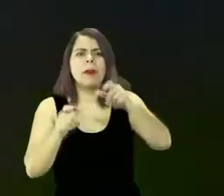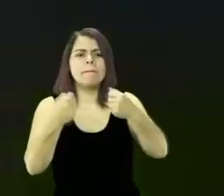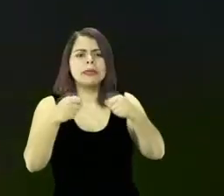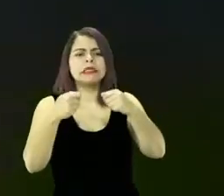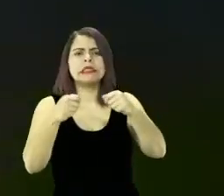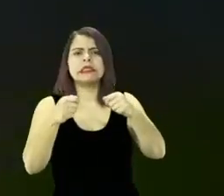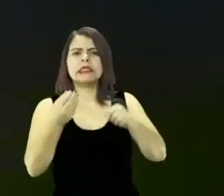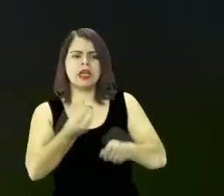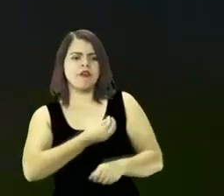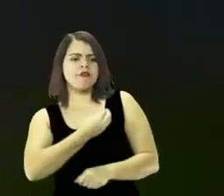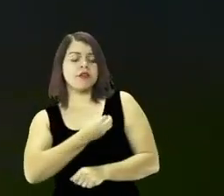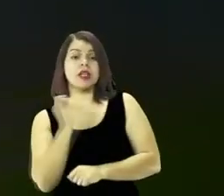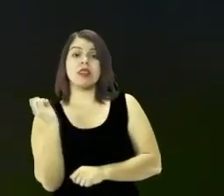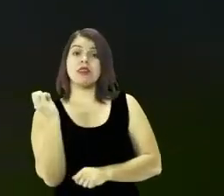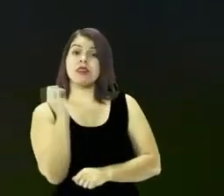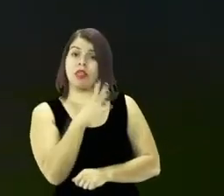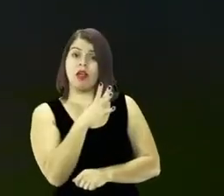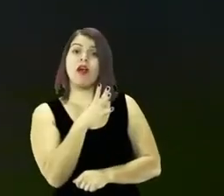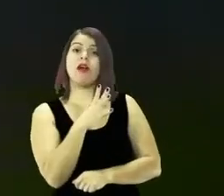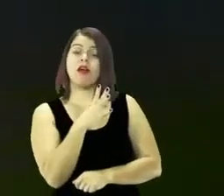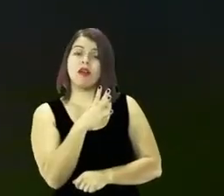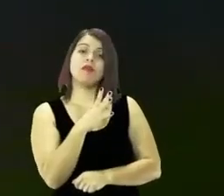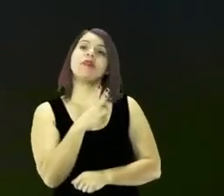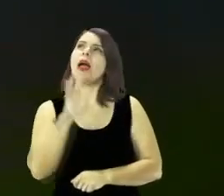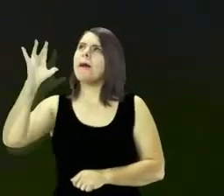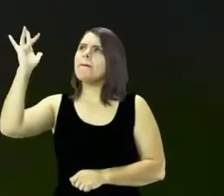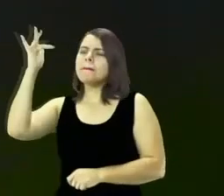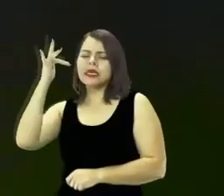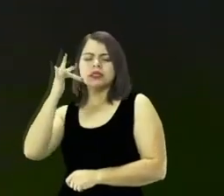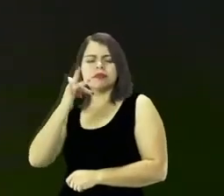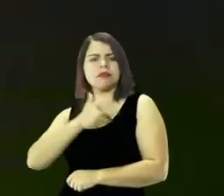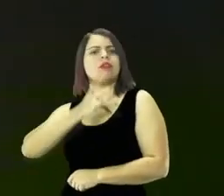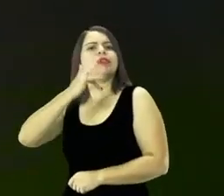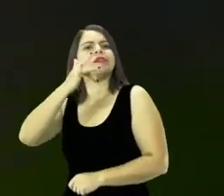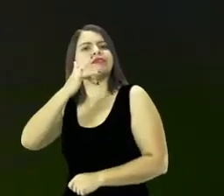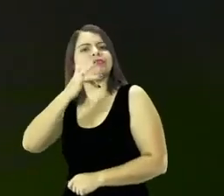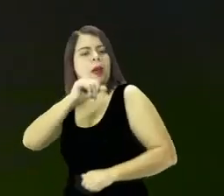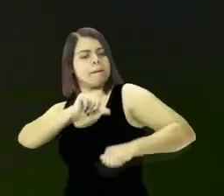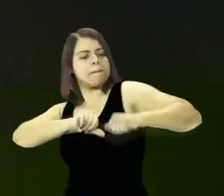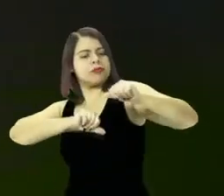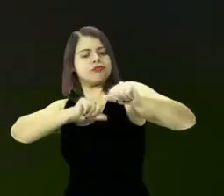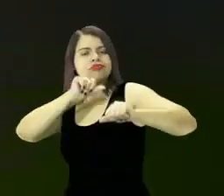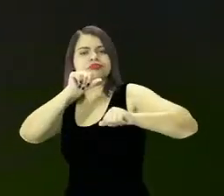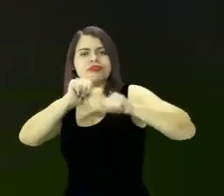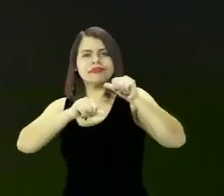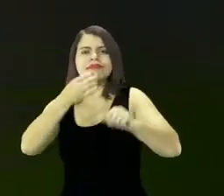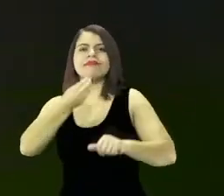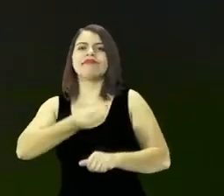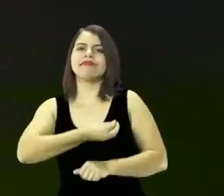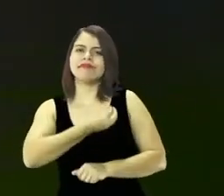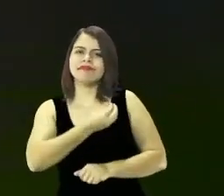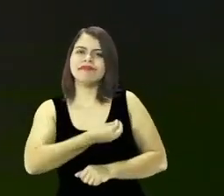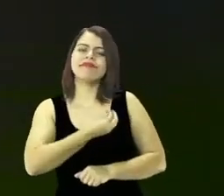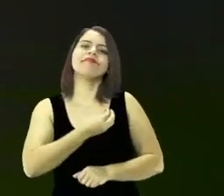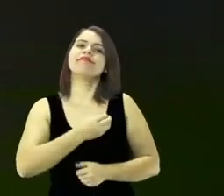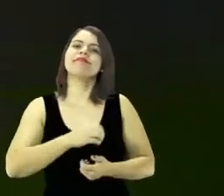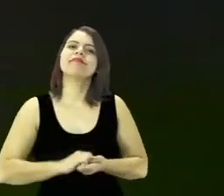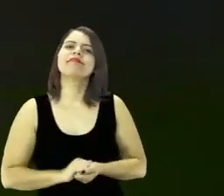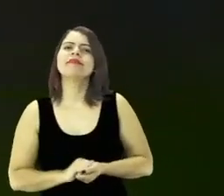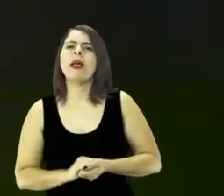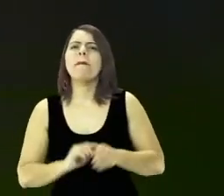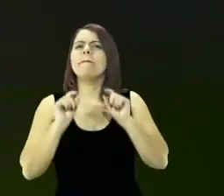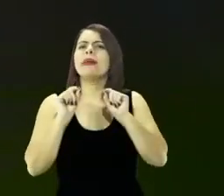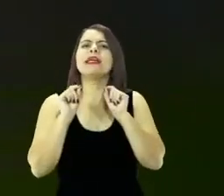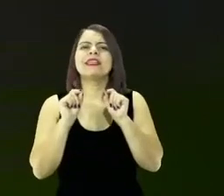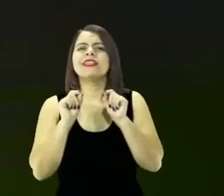nascer para Deus ele precisa de um toque do Espírito Santo uma transformação do Espírito Santo na vida dele para que ele